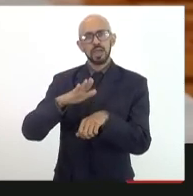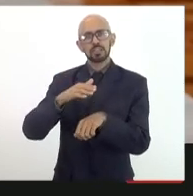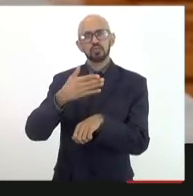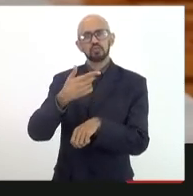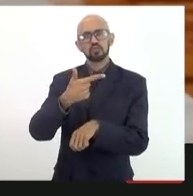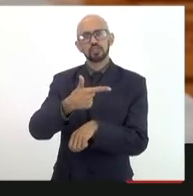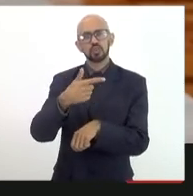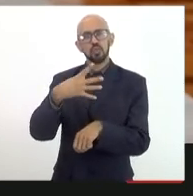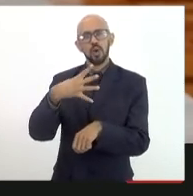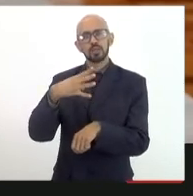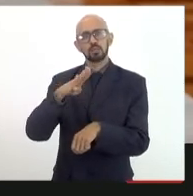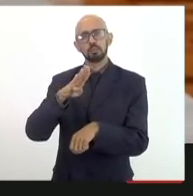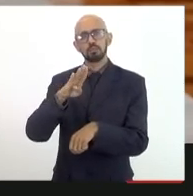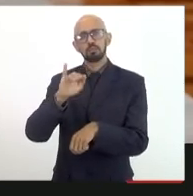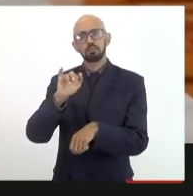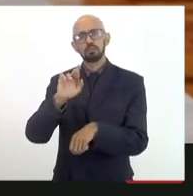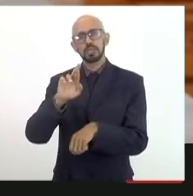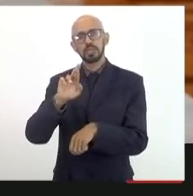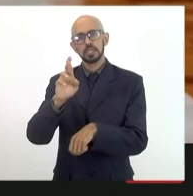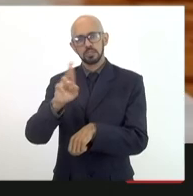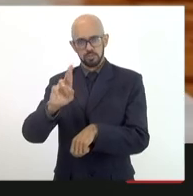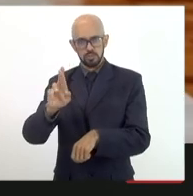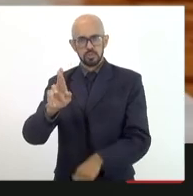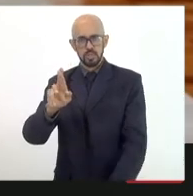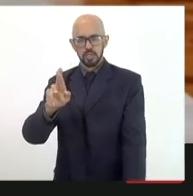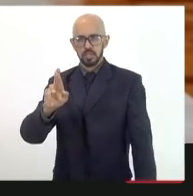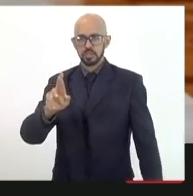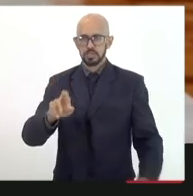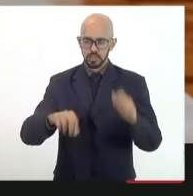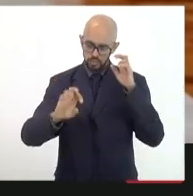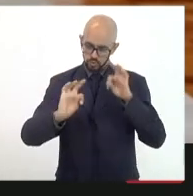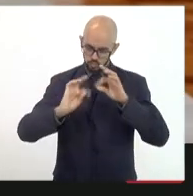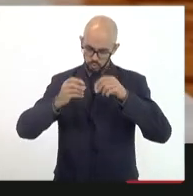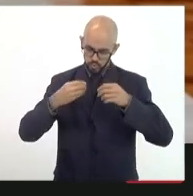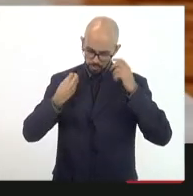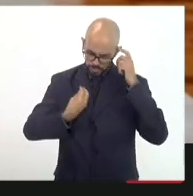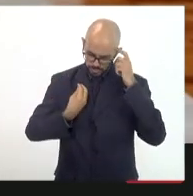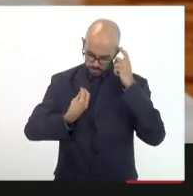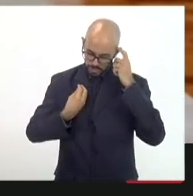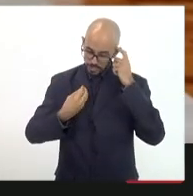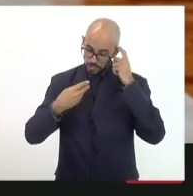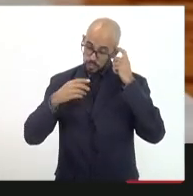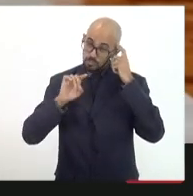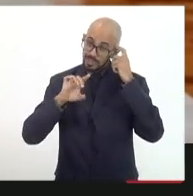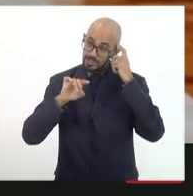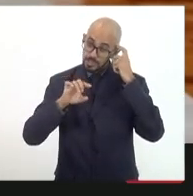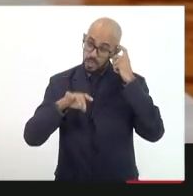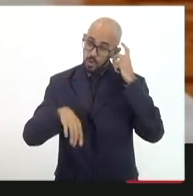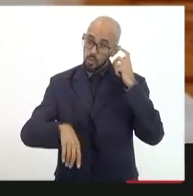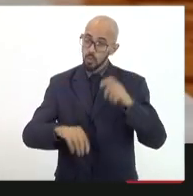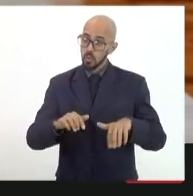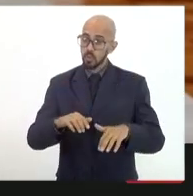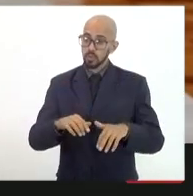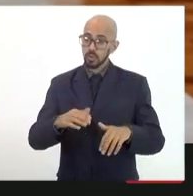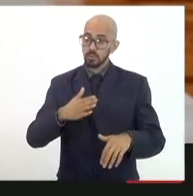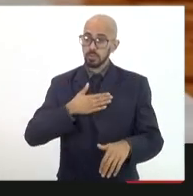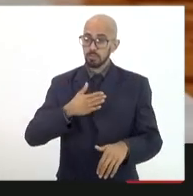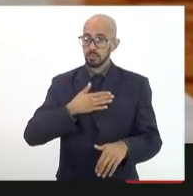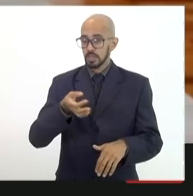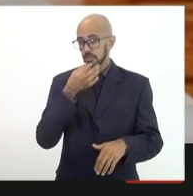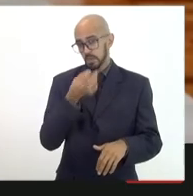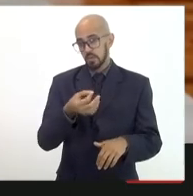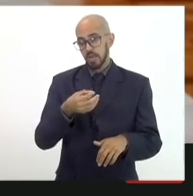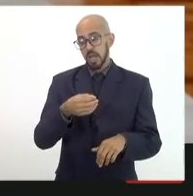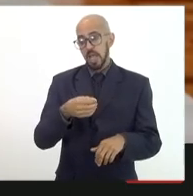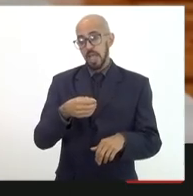bilhões de reais de participação na verdade toda a participação não só do Estado eu acho que é como eu brinco é antes tarde que